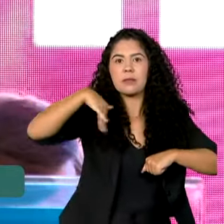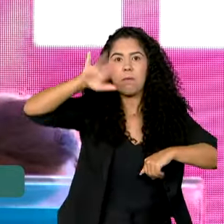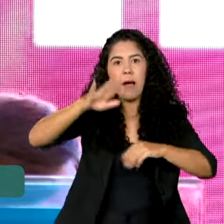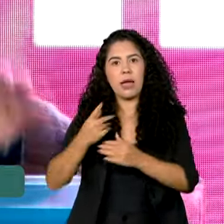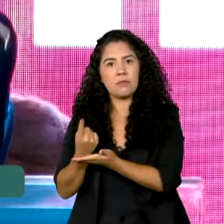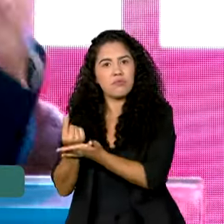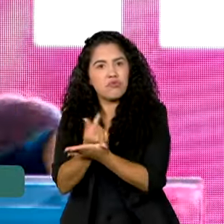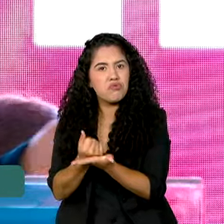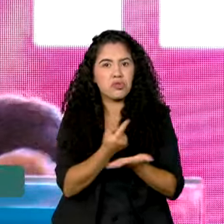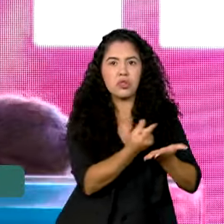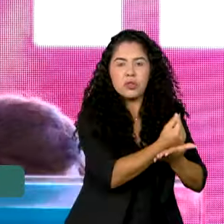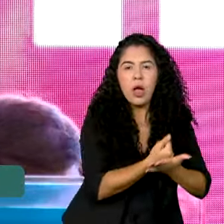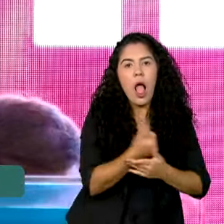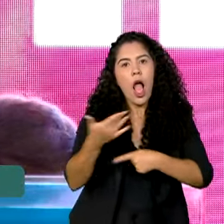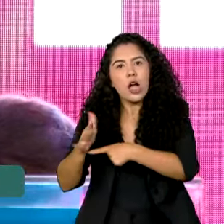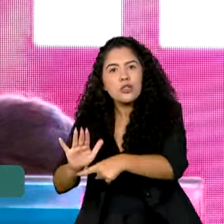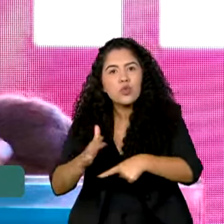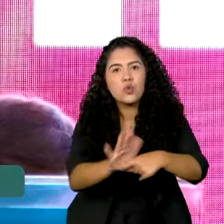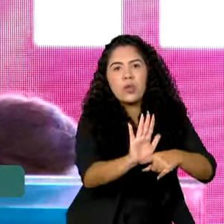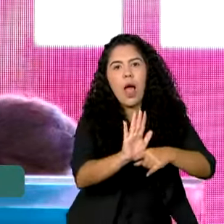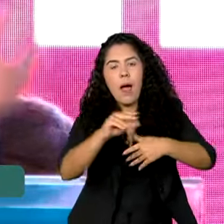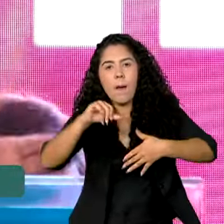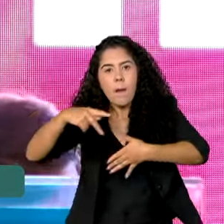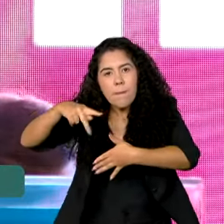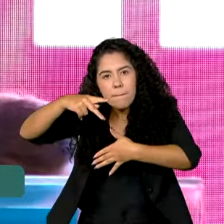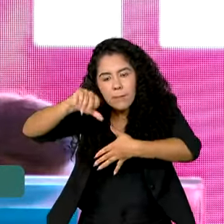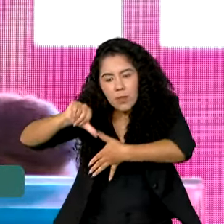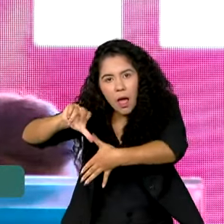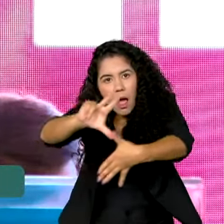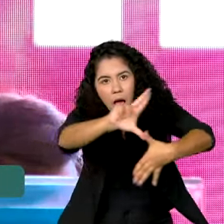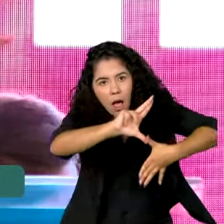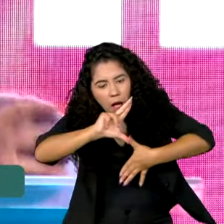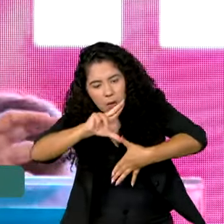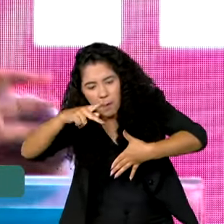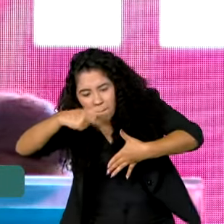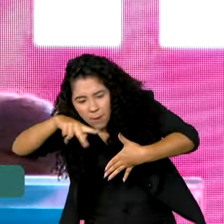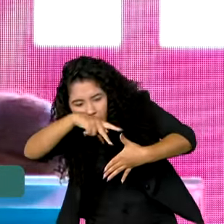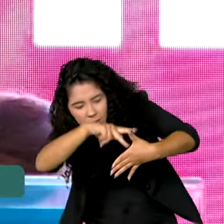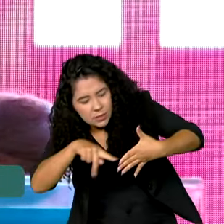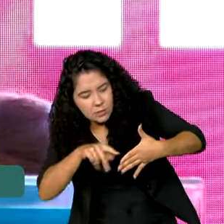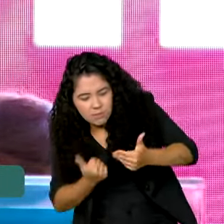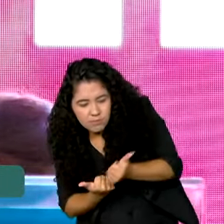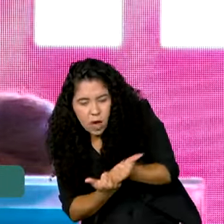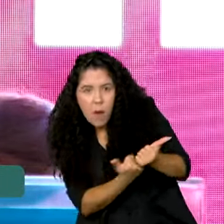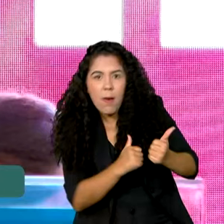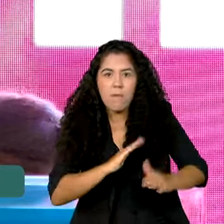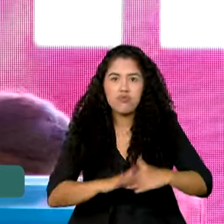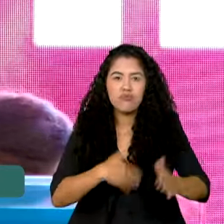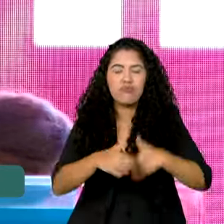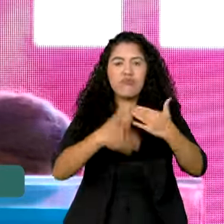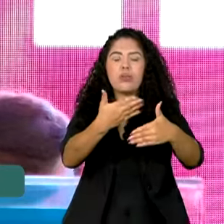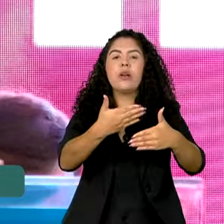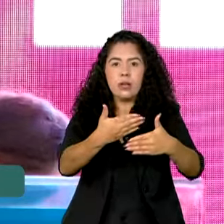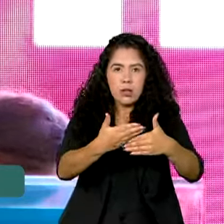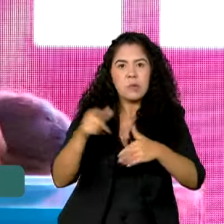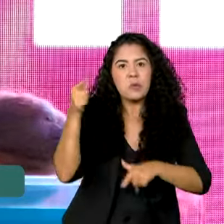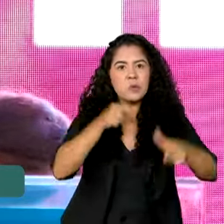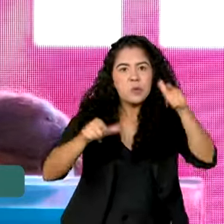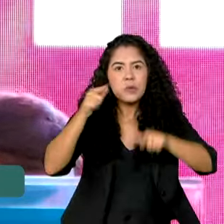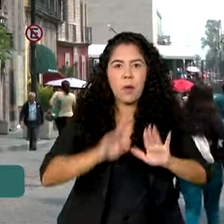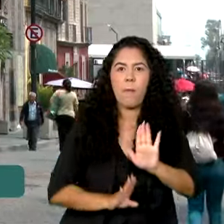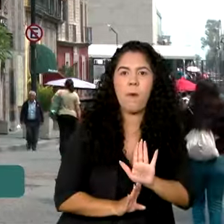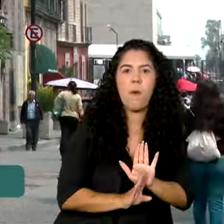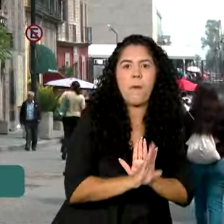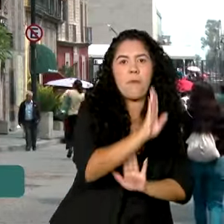vizinhos. Trabalhar na América Latina e Caribe numa nova integração a partir de duas economias muito crescentes e